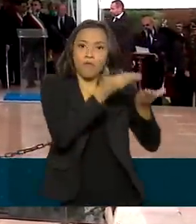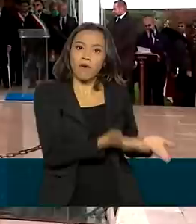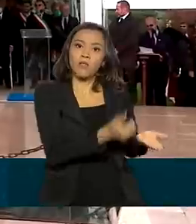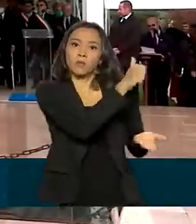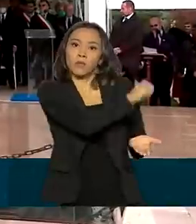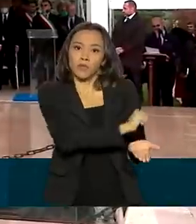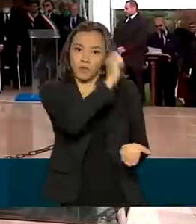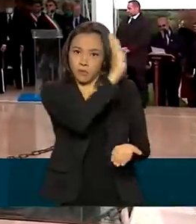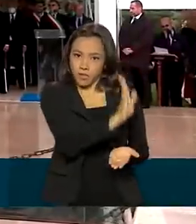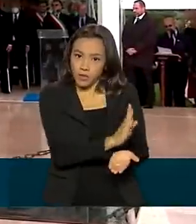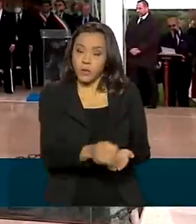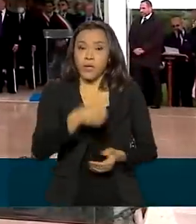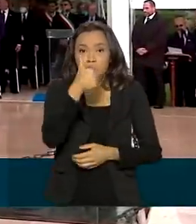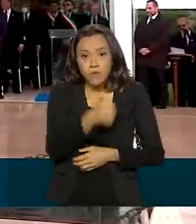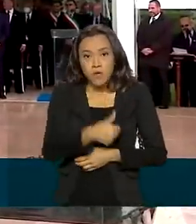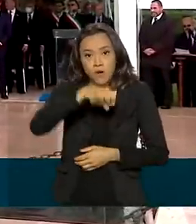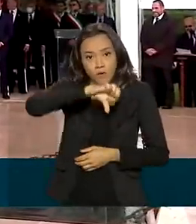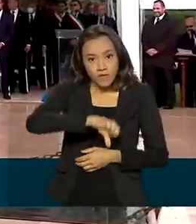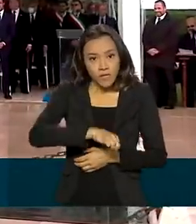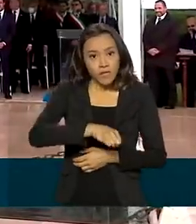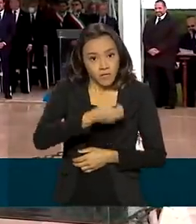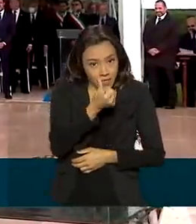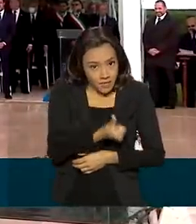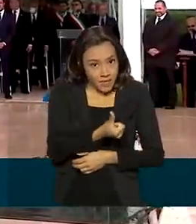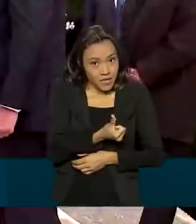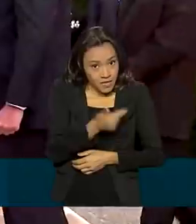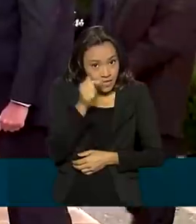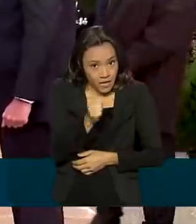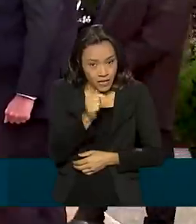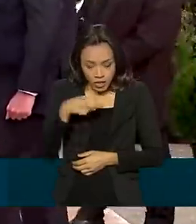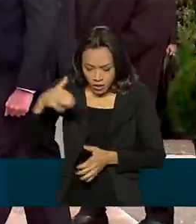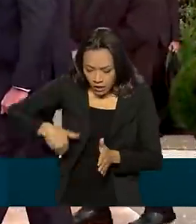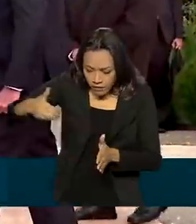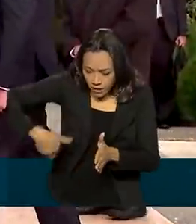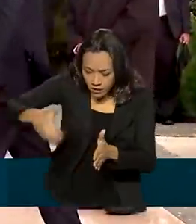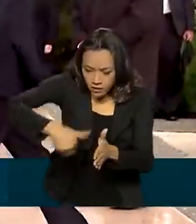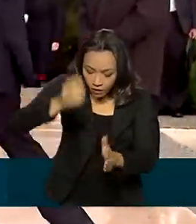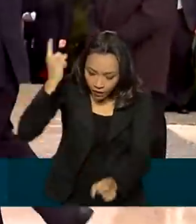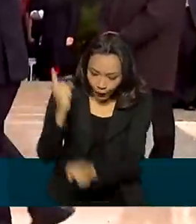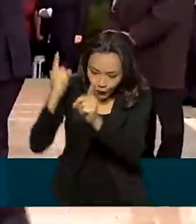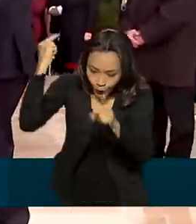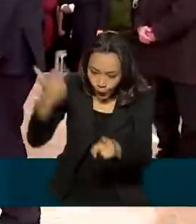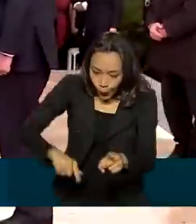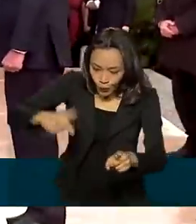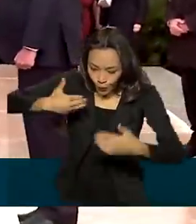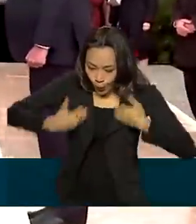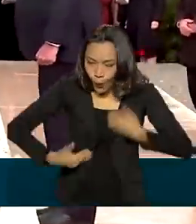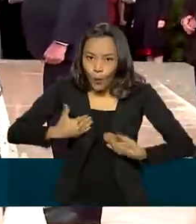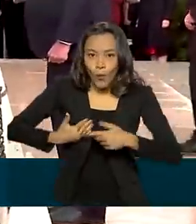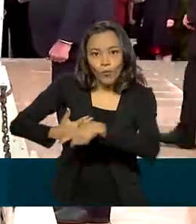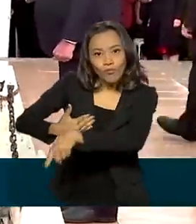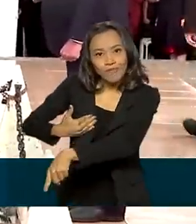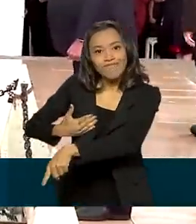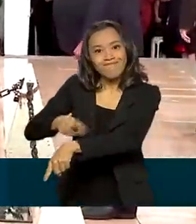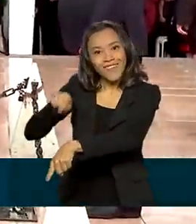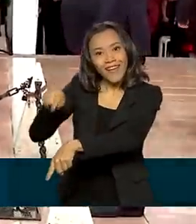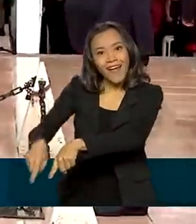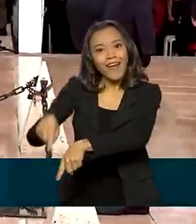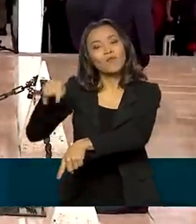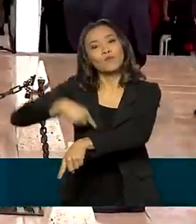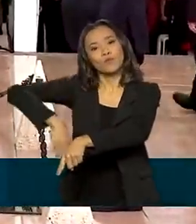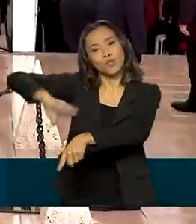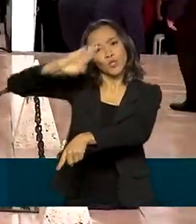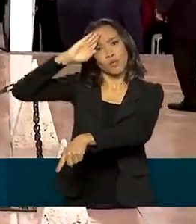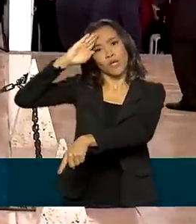Em 1967, escavando o cemitério de Pistoia, foi encontrado mais um corpo, que ficou sendo o do